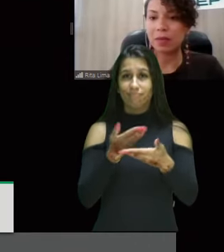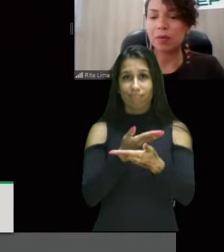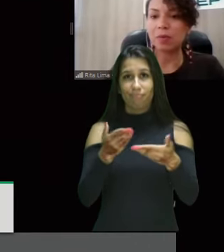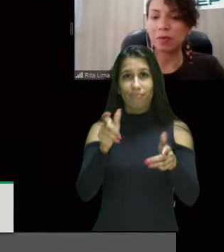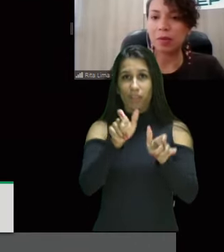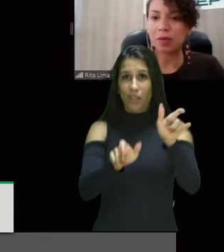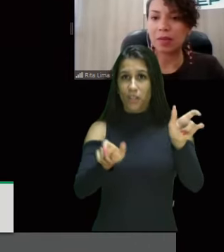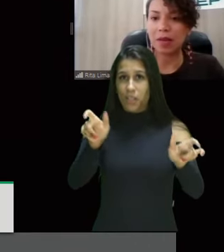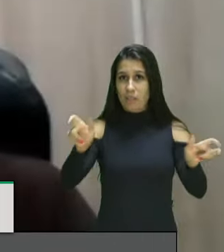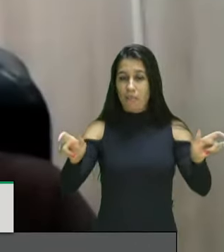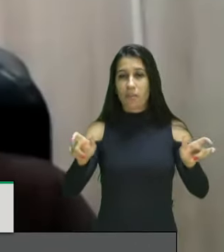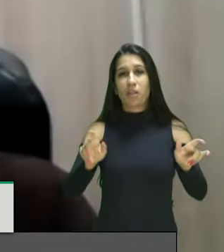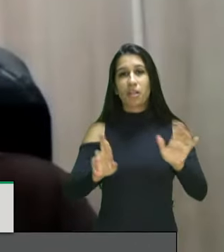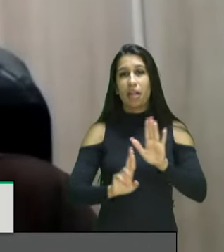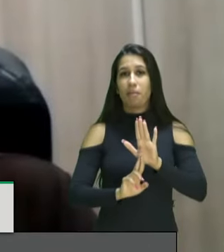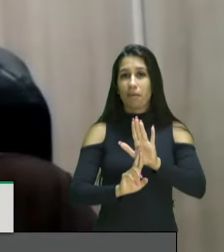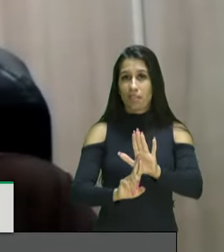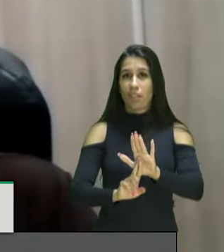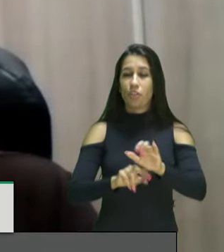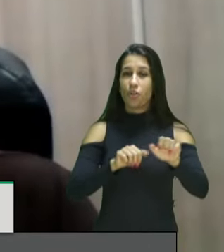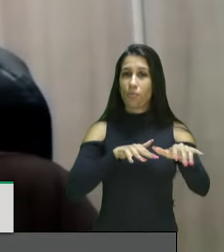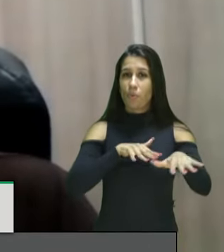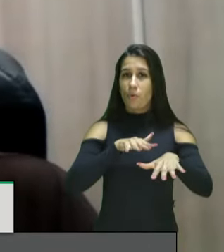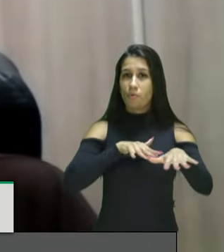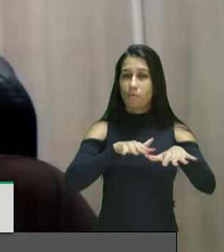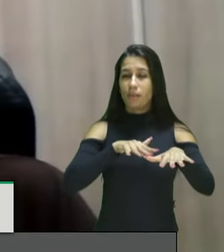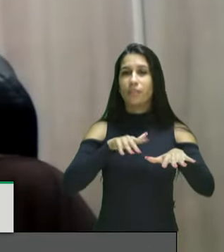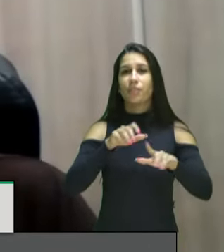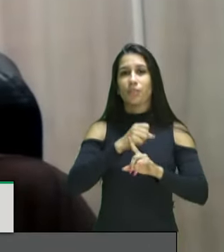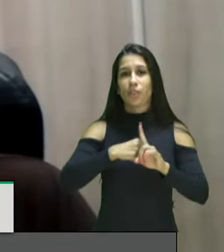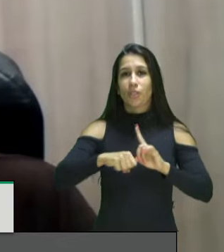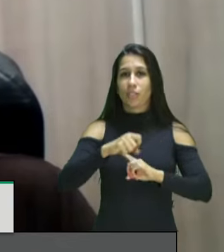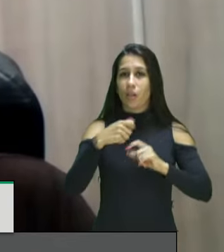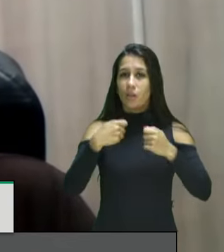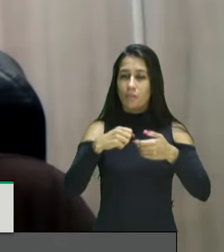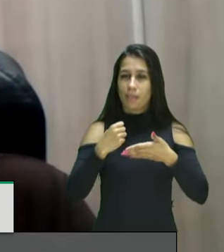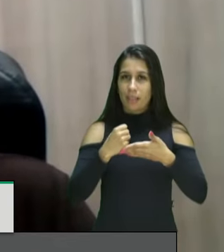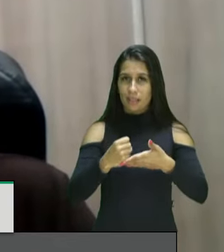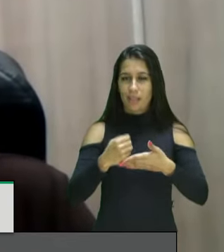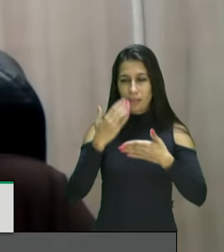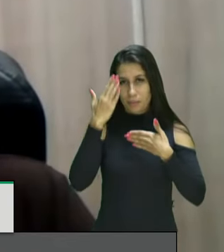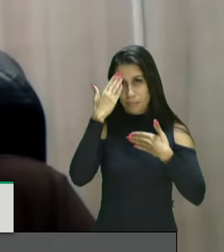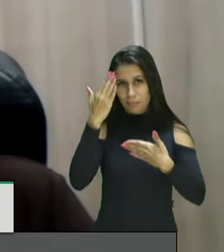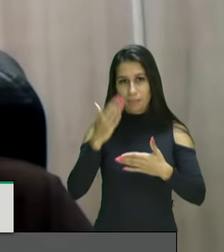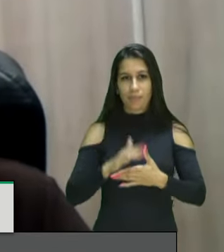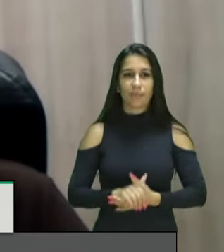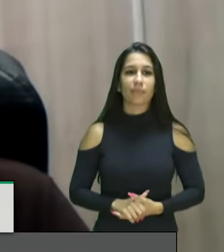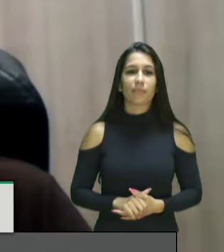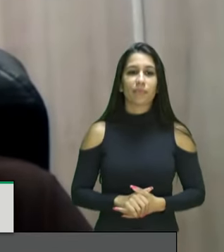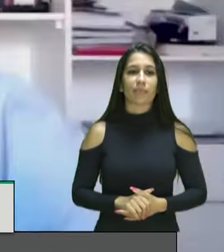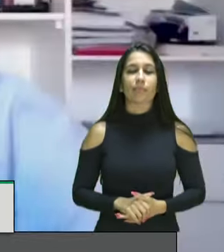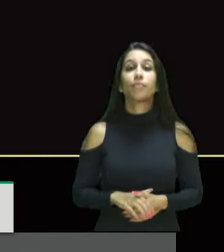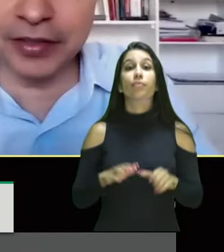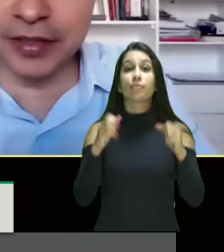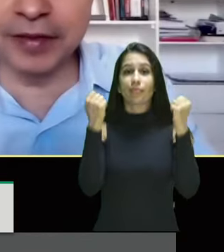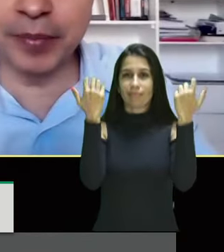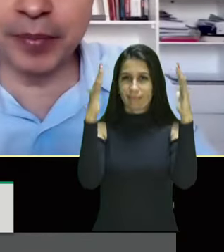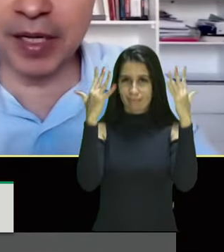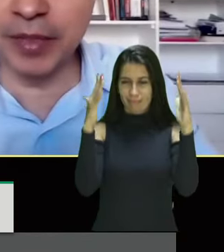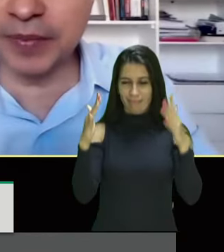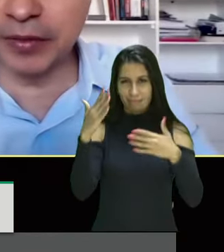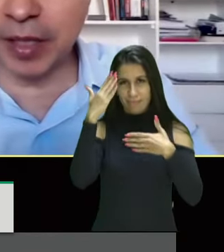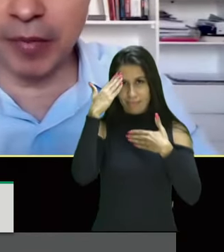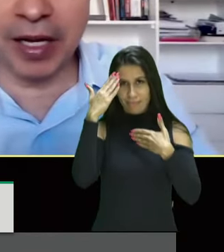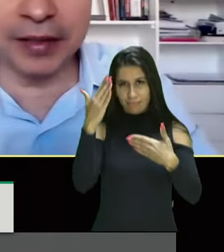representantes do movimento social que precisarem dessa assistência. Muito obrigada. Muito obrigado. Parabéns pela iniciativa,